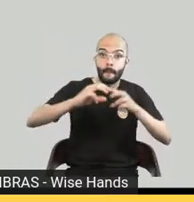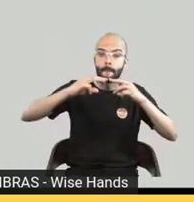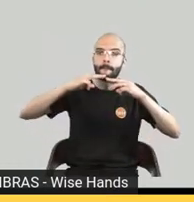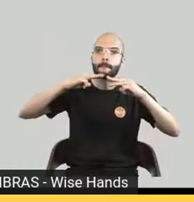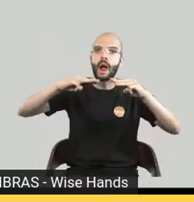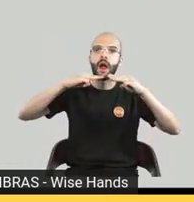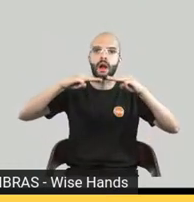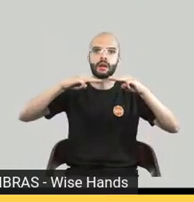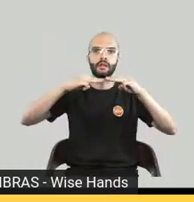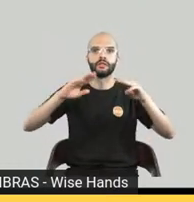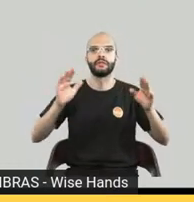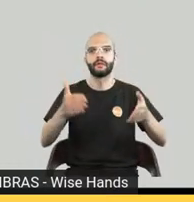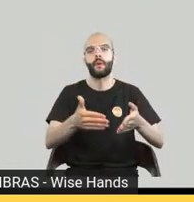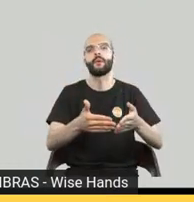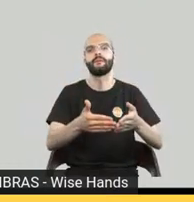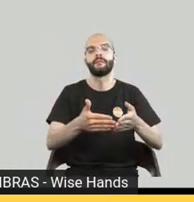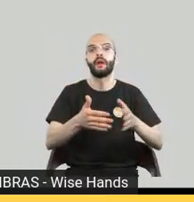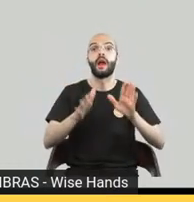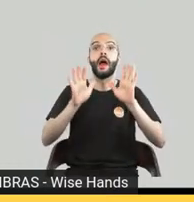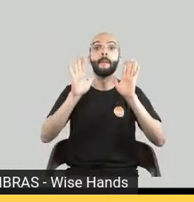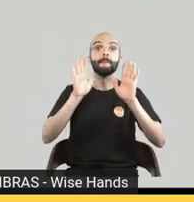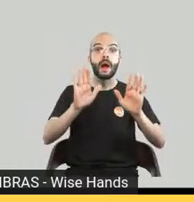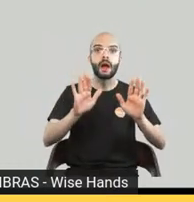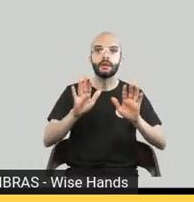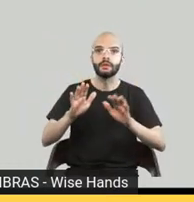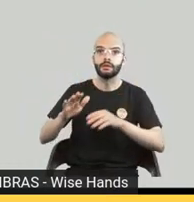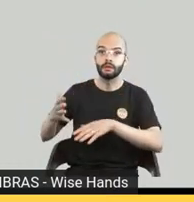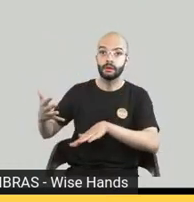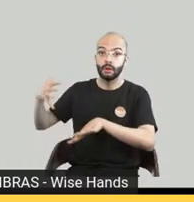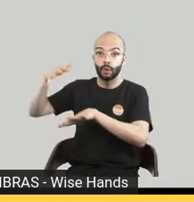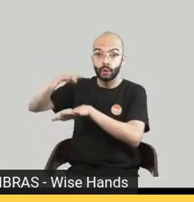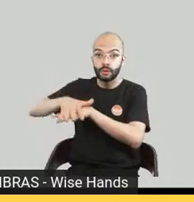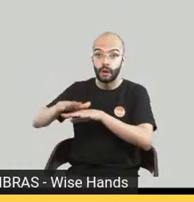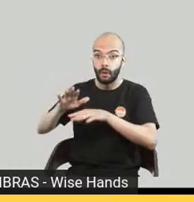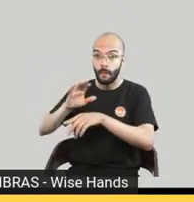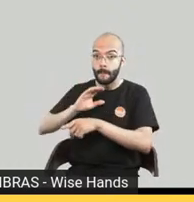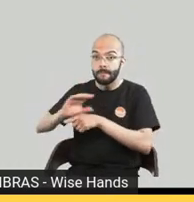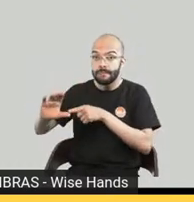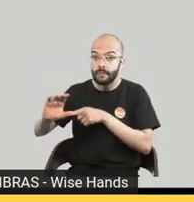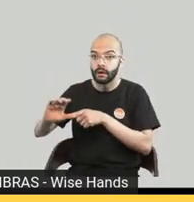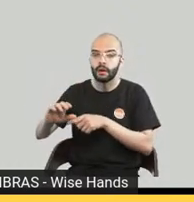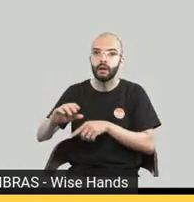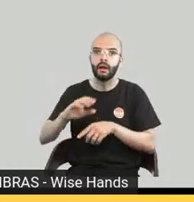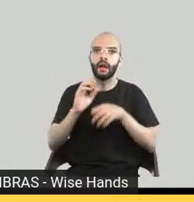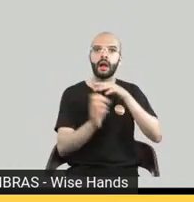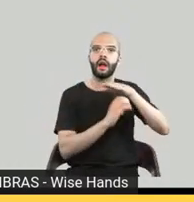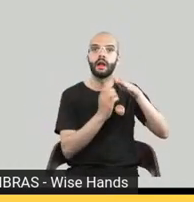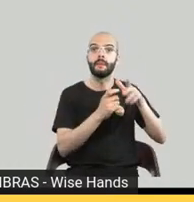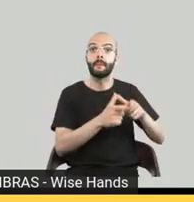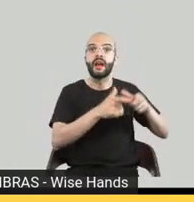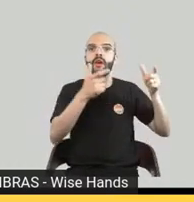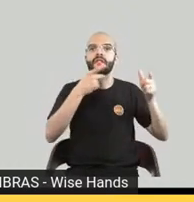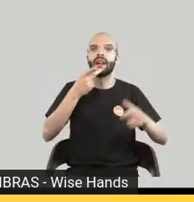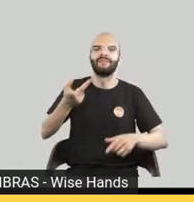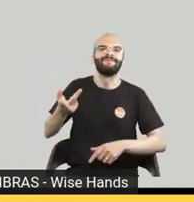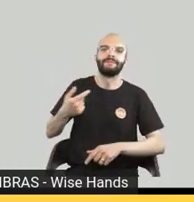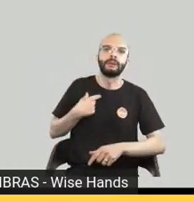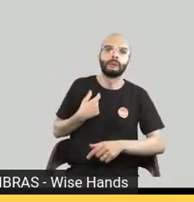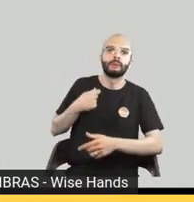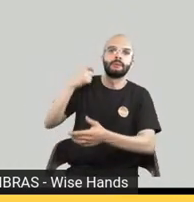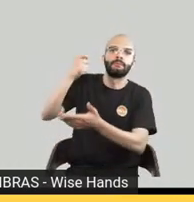pouquinho na inclusão acaba ficando ah eu não tenho verba para isso mas é porque não enxerga um mercado potencial